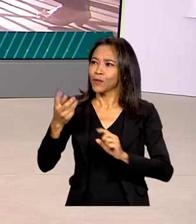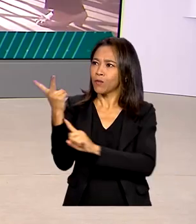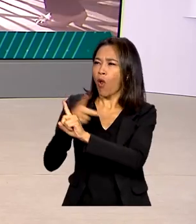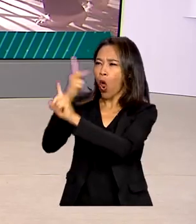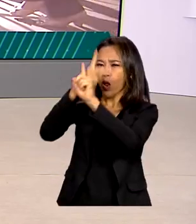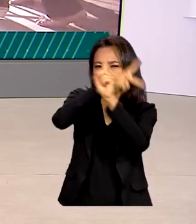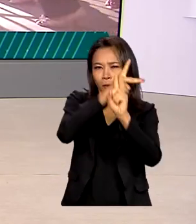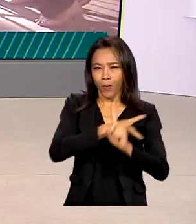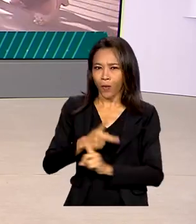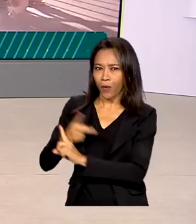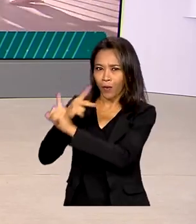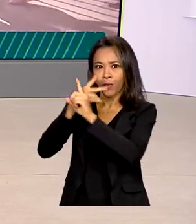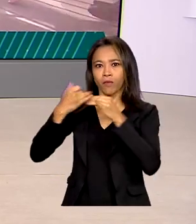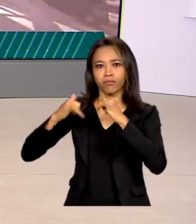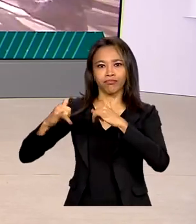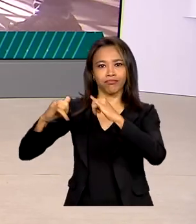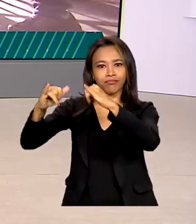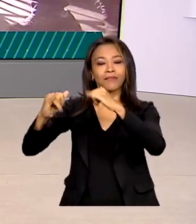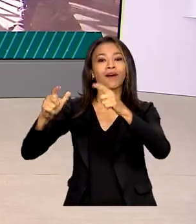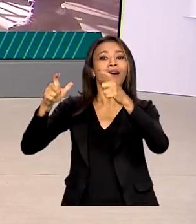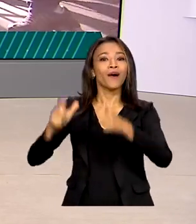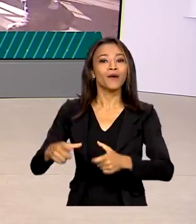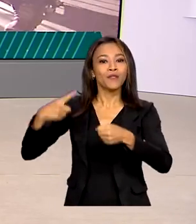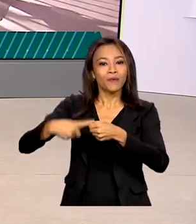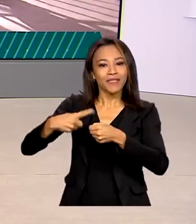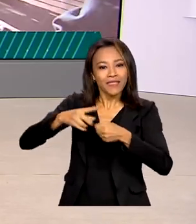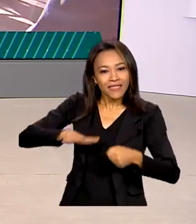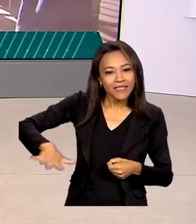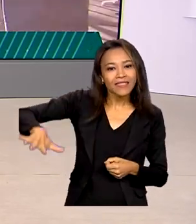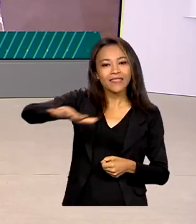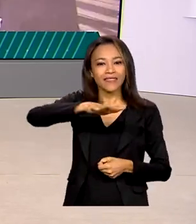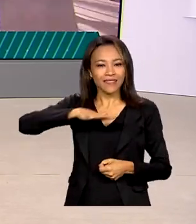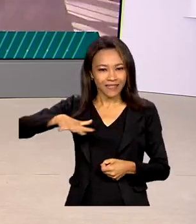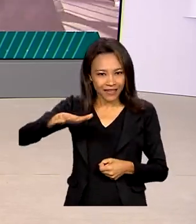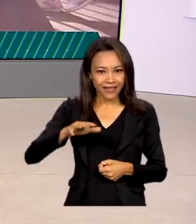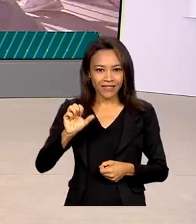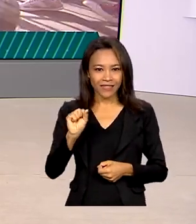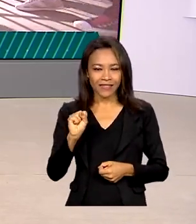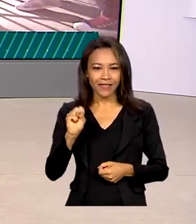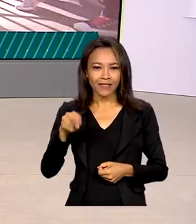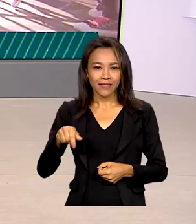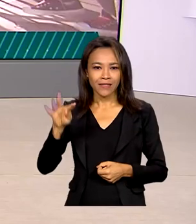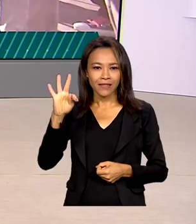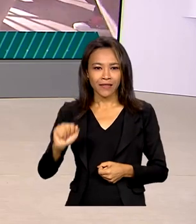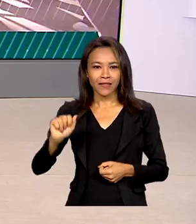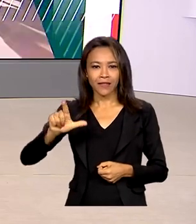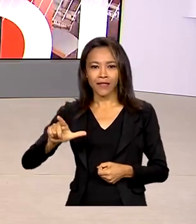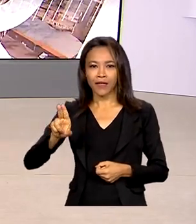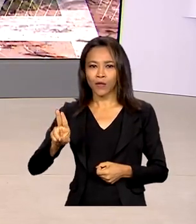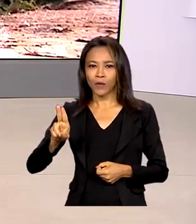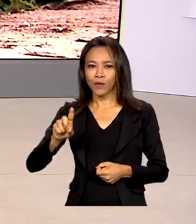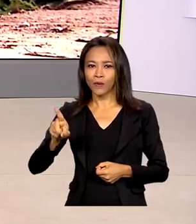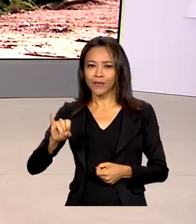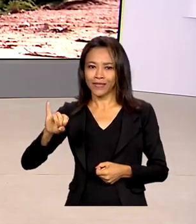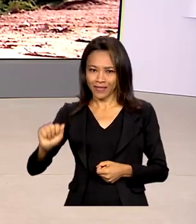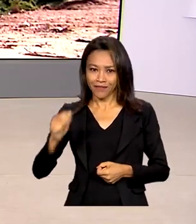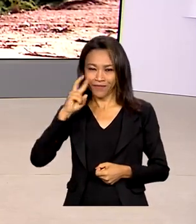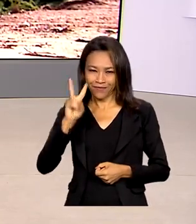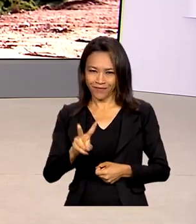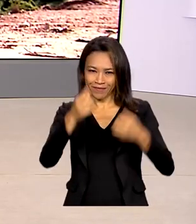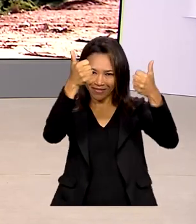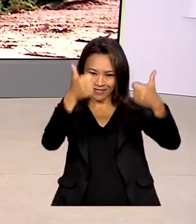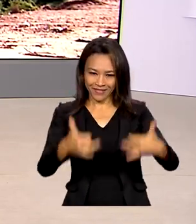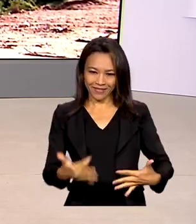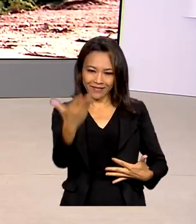Eólica e Solar, na região de Santa Luzia. E é para lá que vamos, ao vivo, saber os detalhes com a repórter Ana Graziella Guiar.